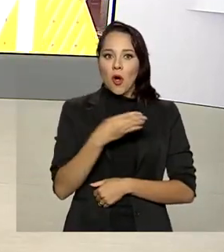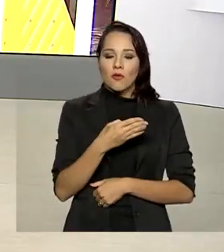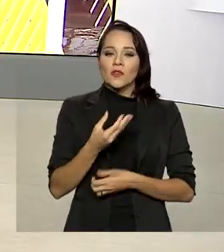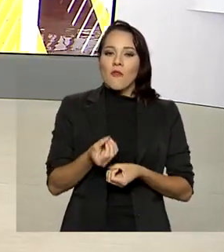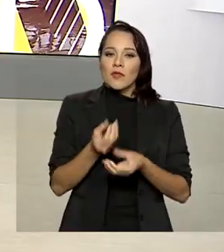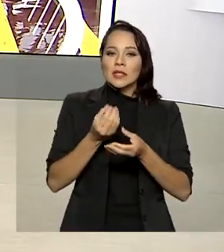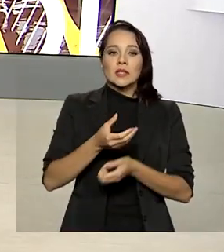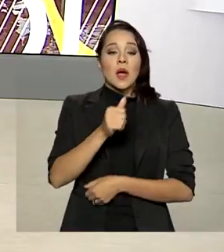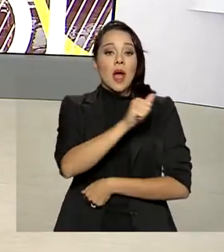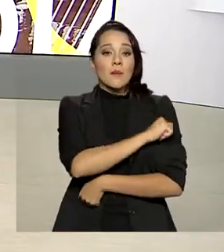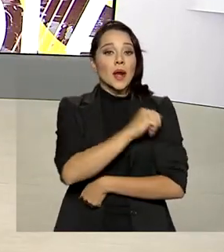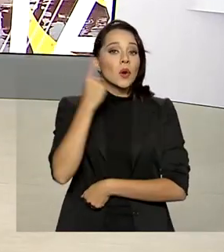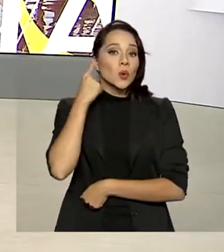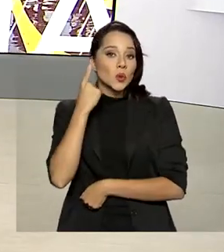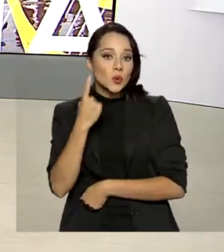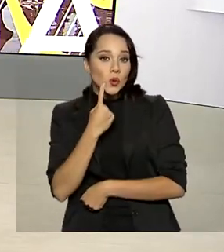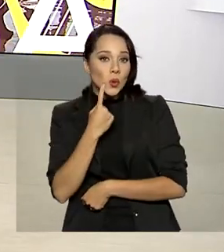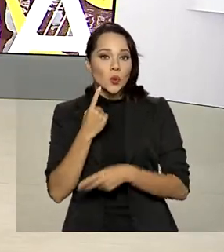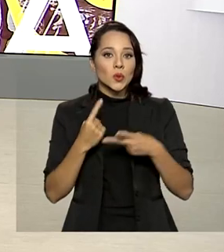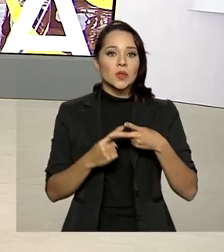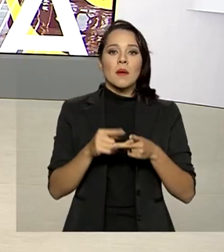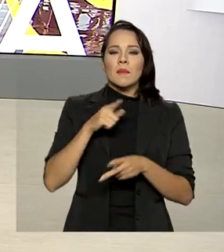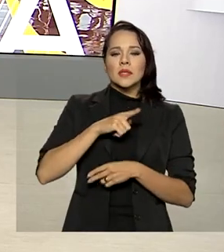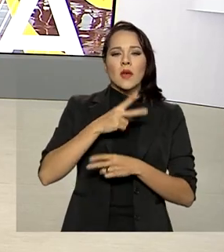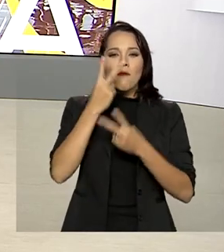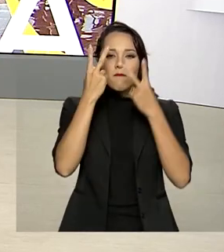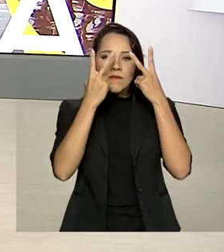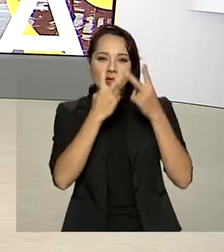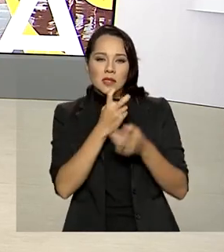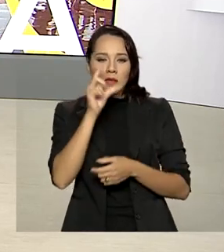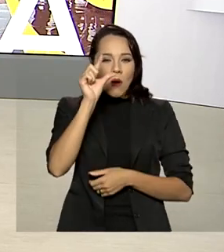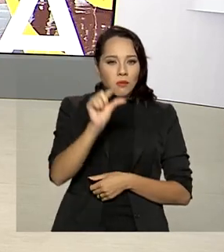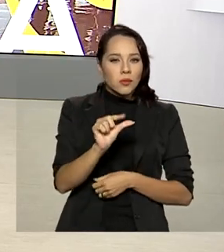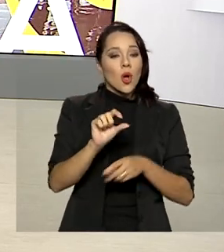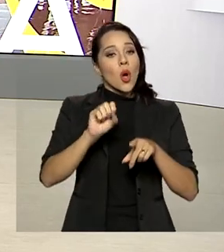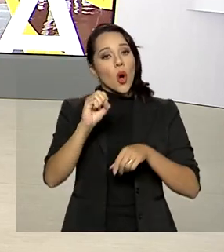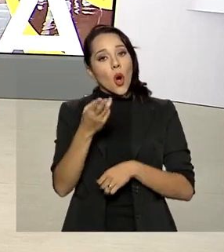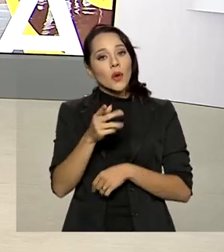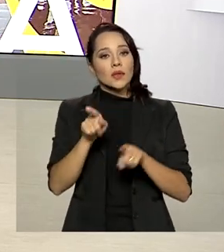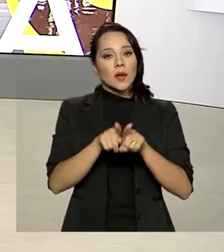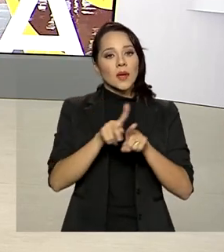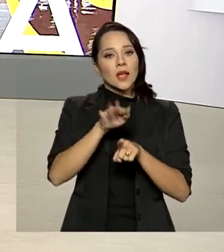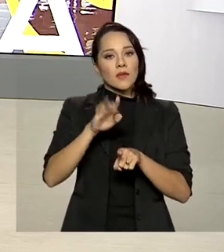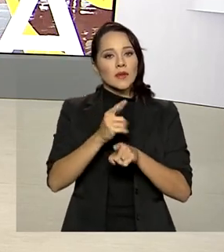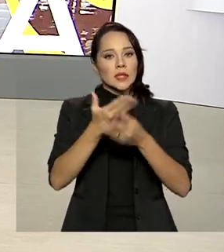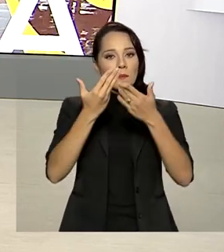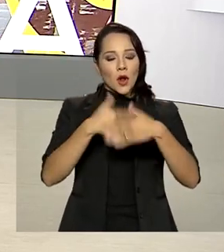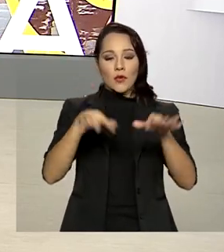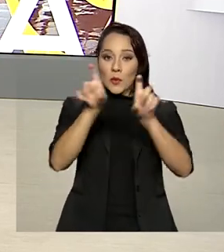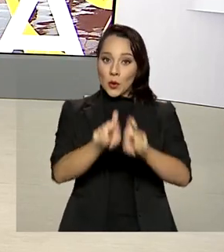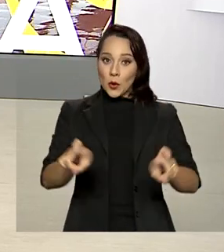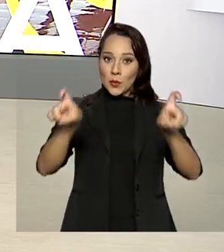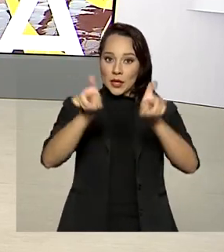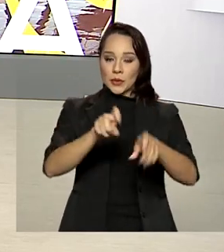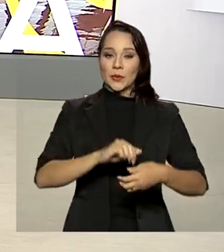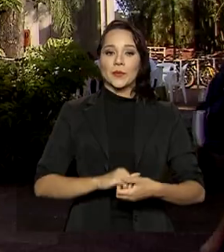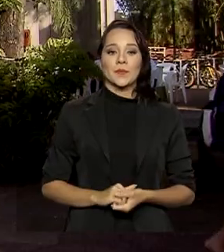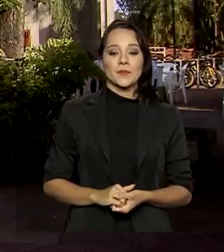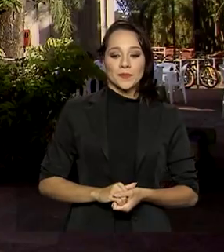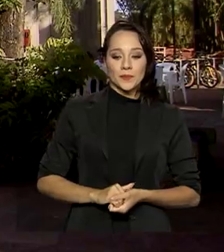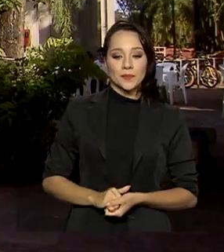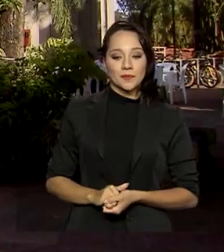sendo oferecidos para alunos surdos, para os que têm baixa visão e para aqueles que vão fazer o exame pelo computador.